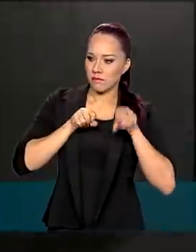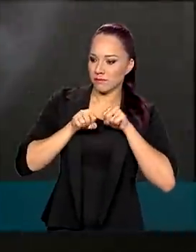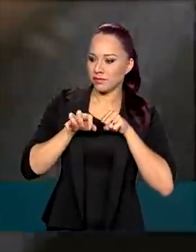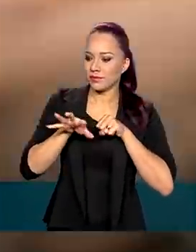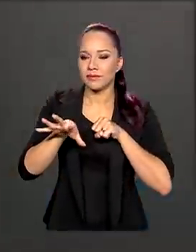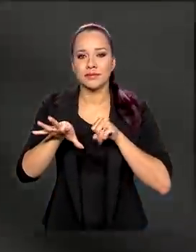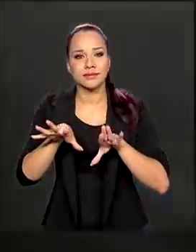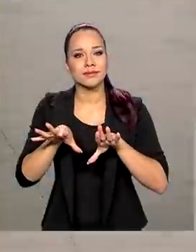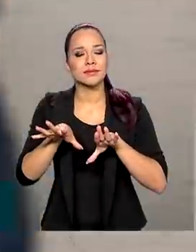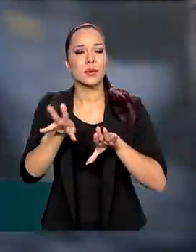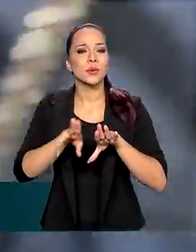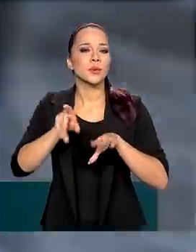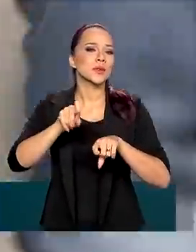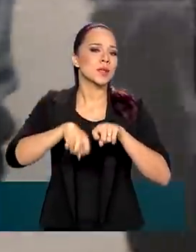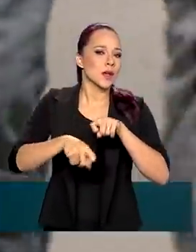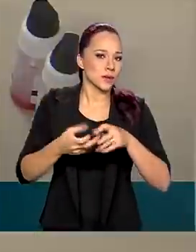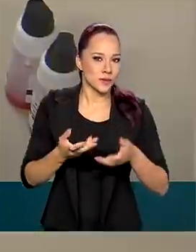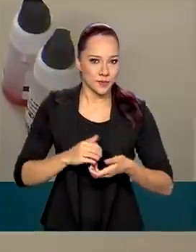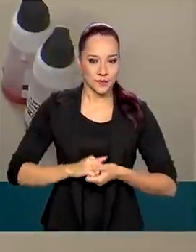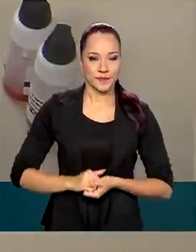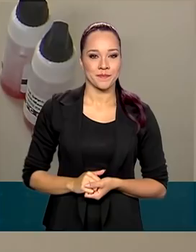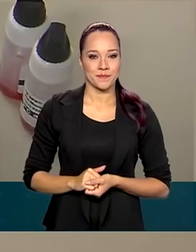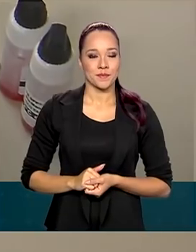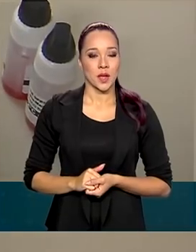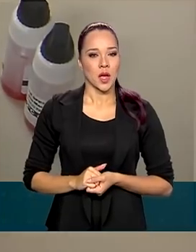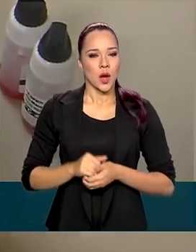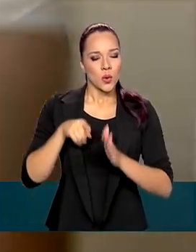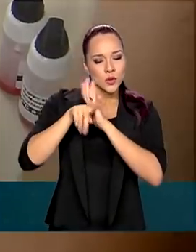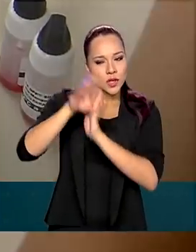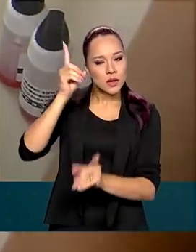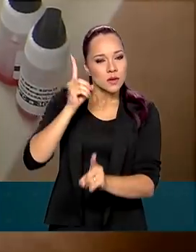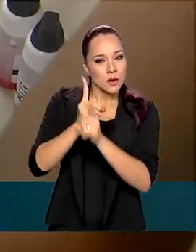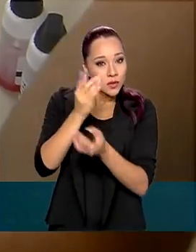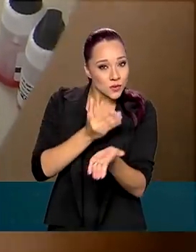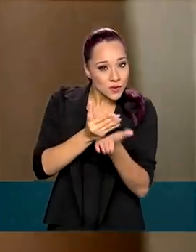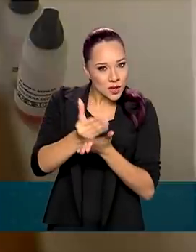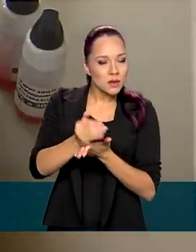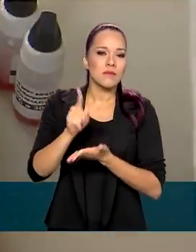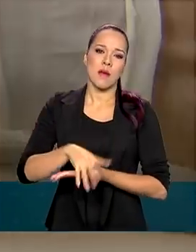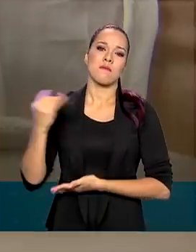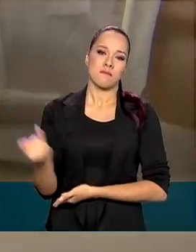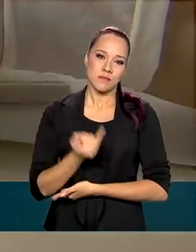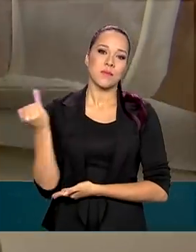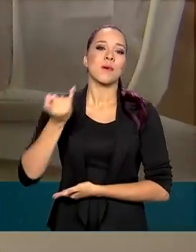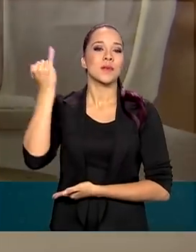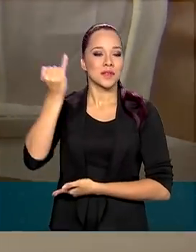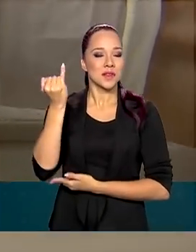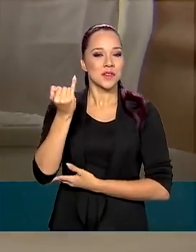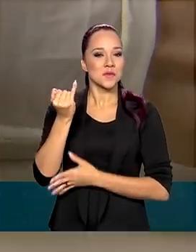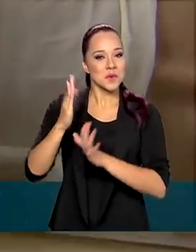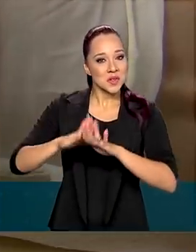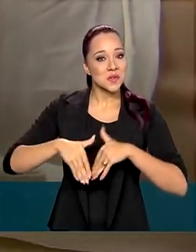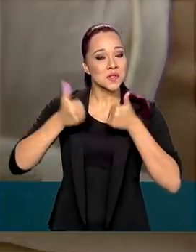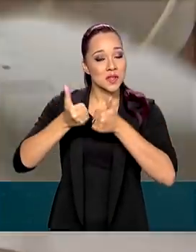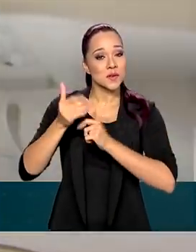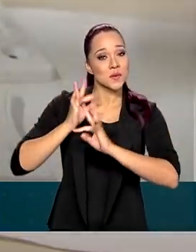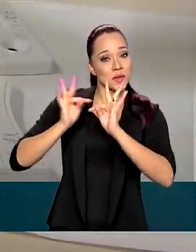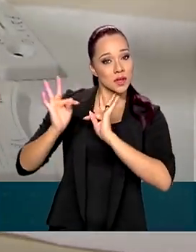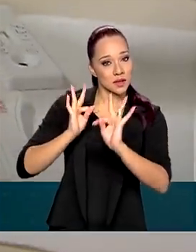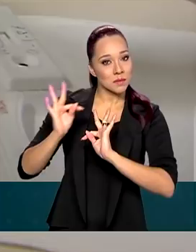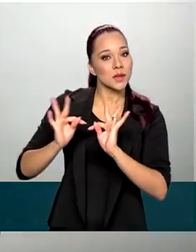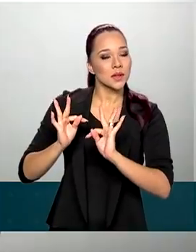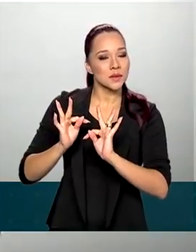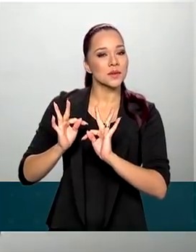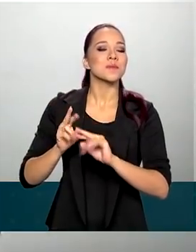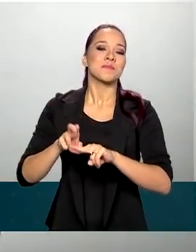mais a doença por via sexual. O diagnóstico precoce é fundamental para o sucesso no tratamento.